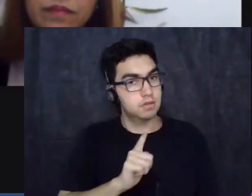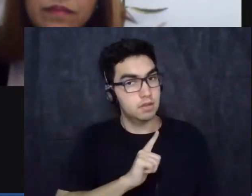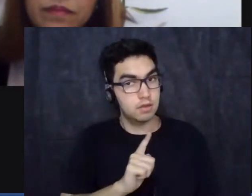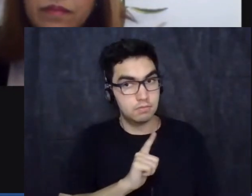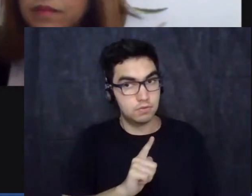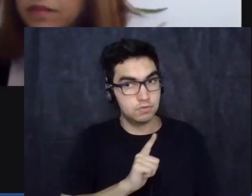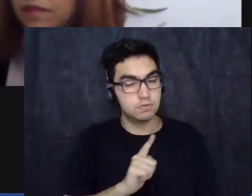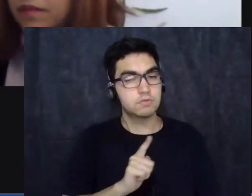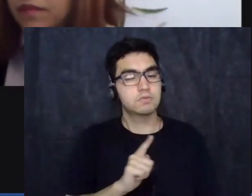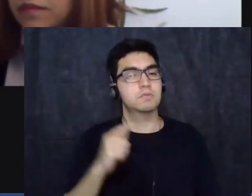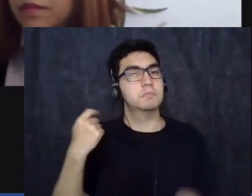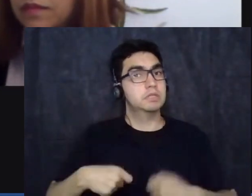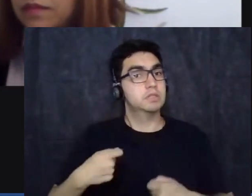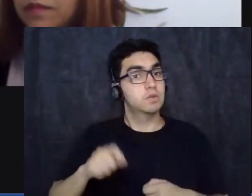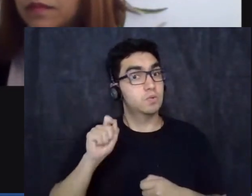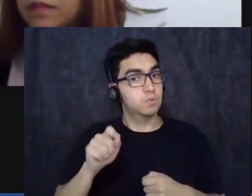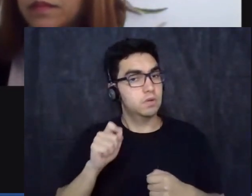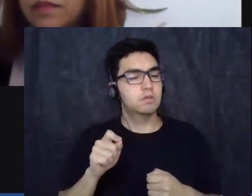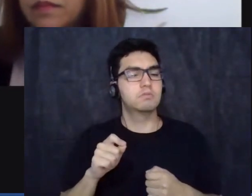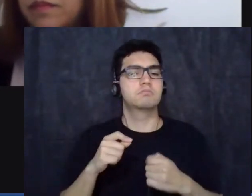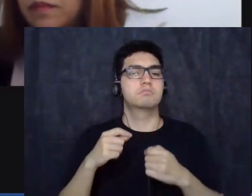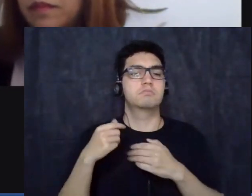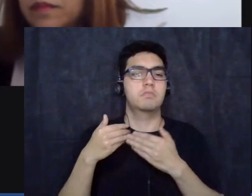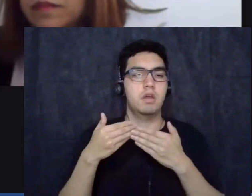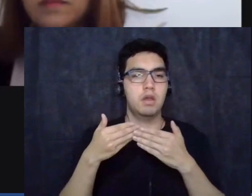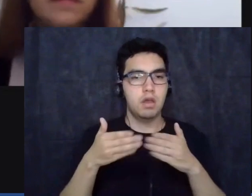ampliar e sofisticar